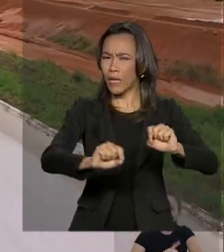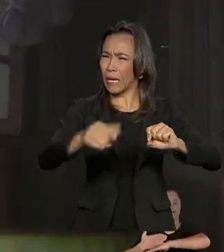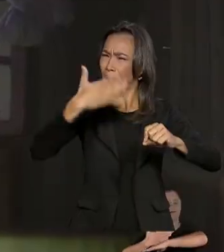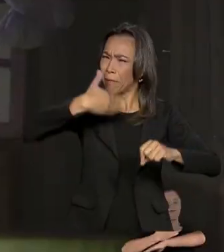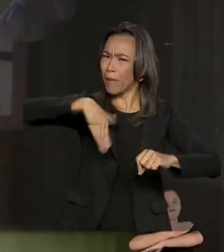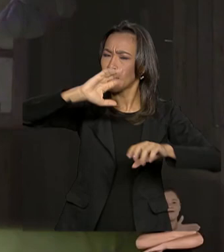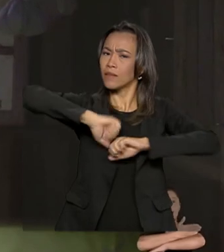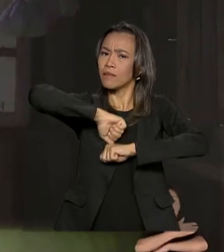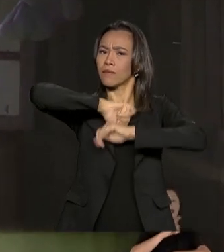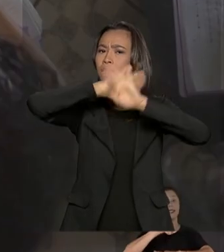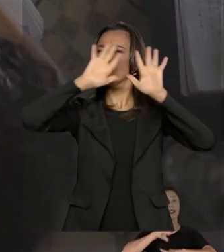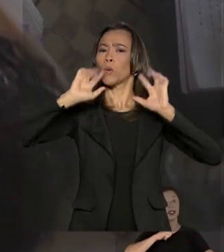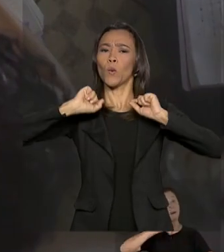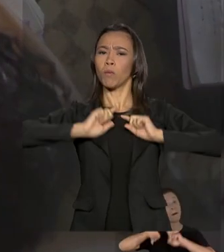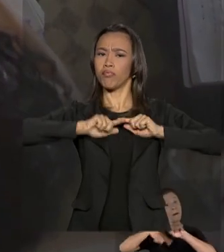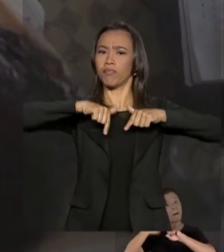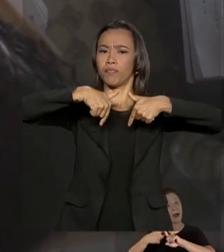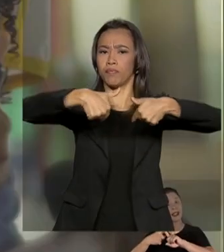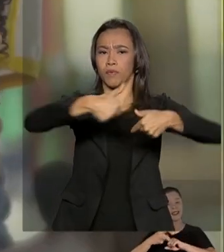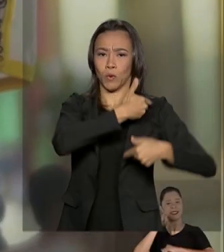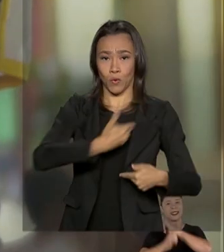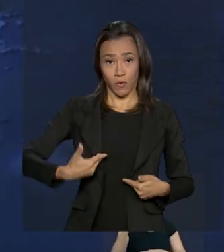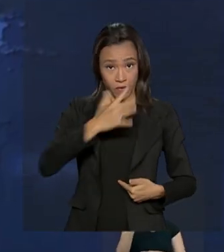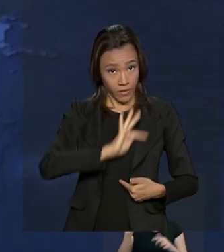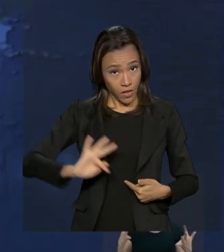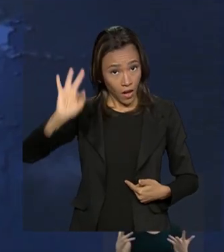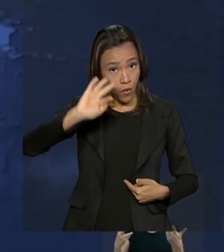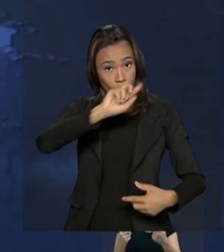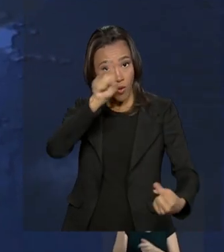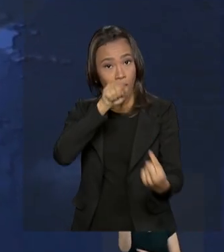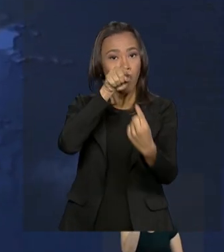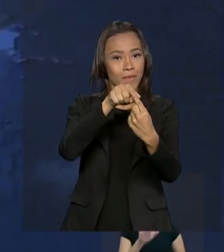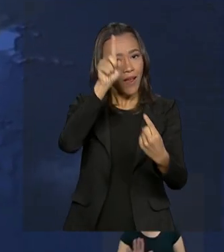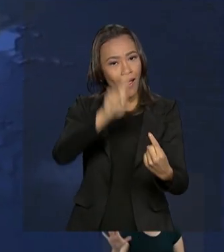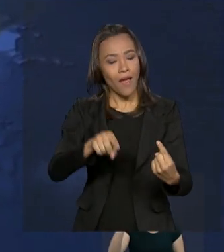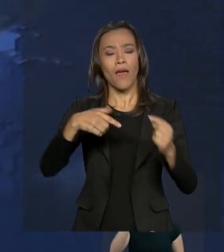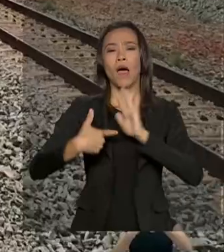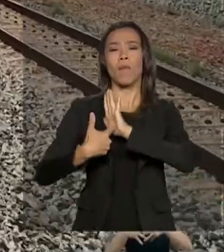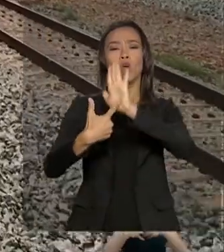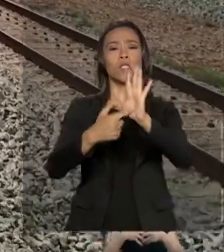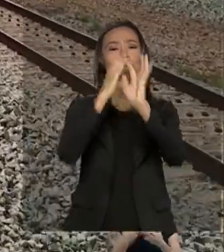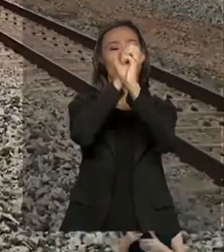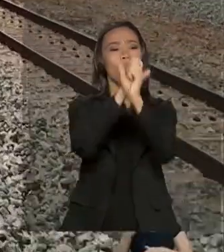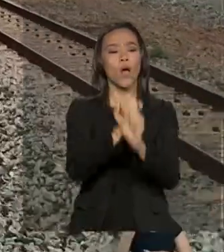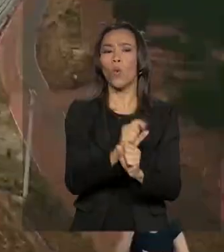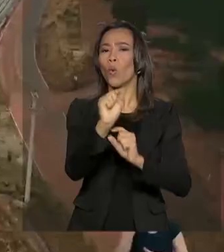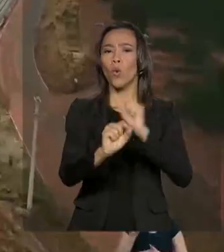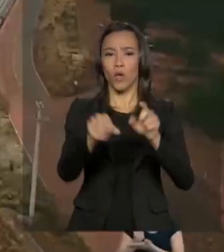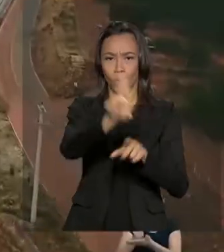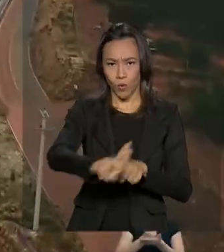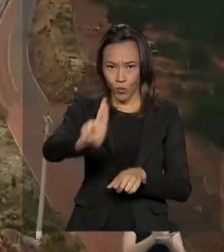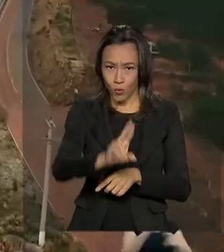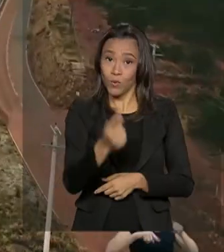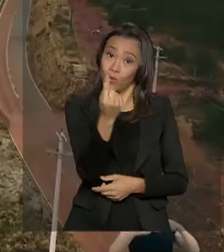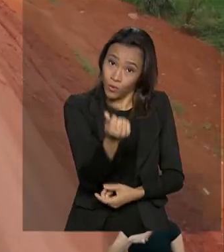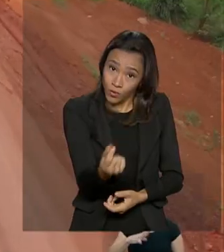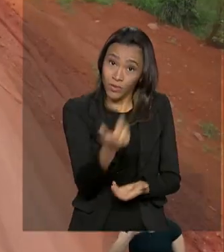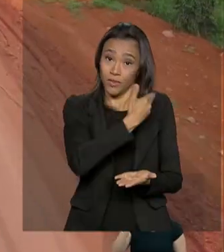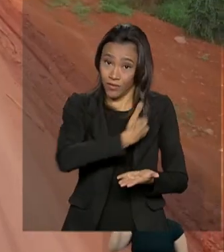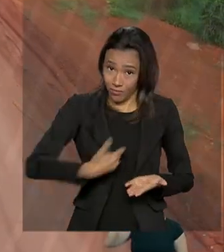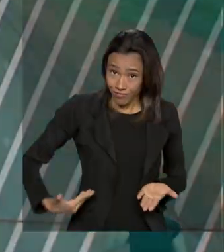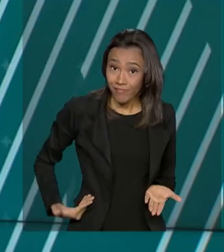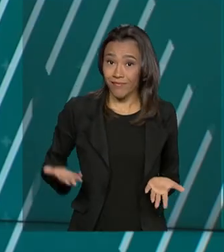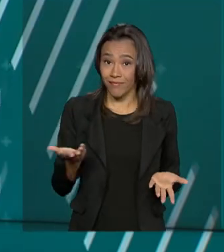mais transparência às ações do governo federal. A ideia é prestar contas ao cidadão sobre o destino dos recursos